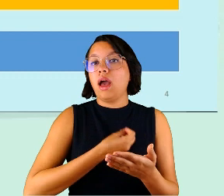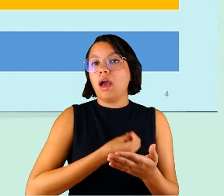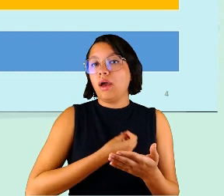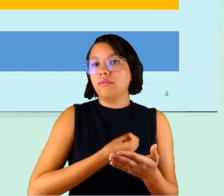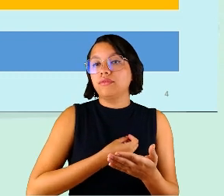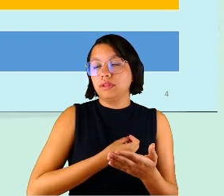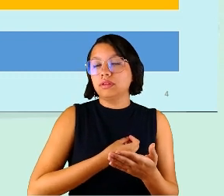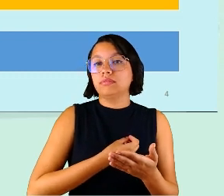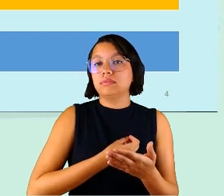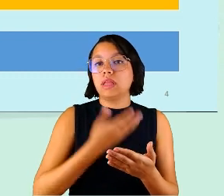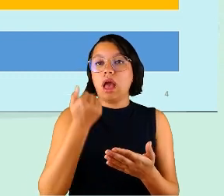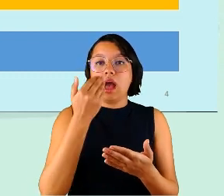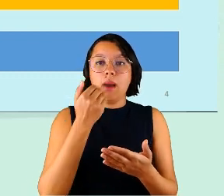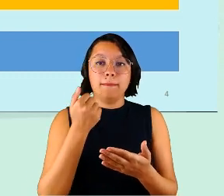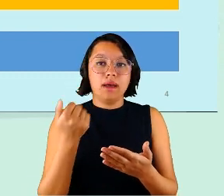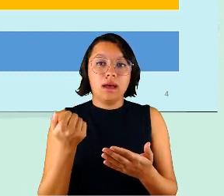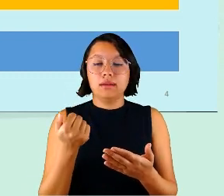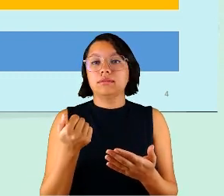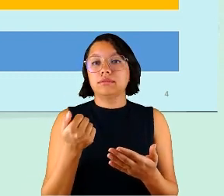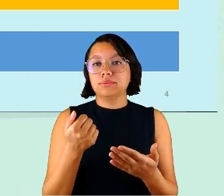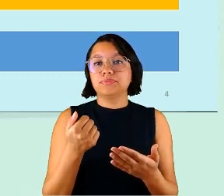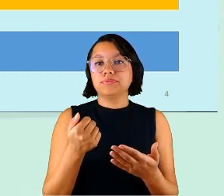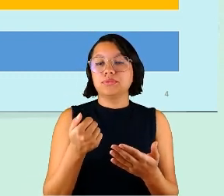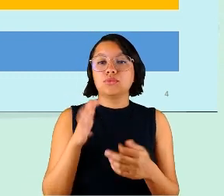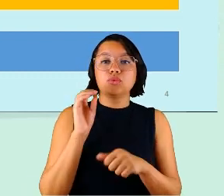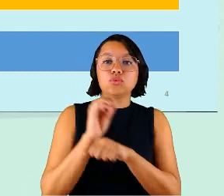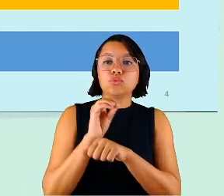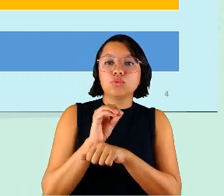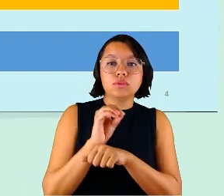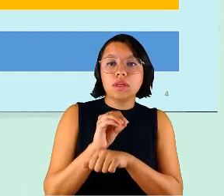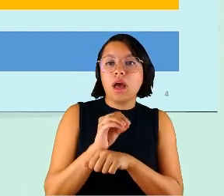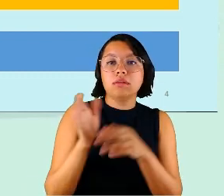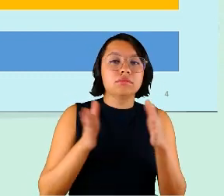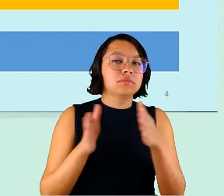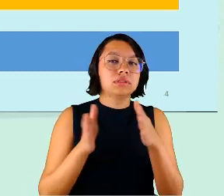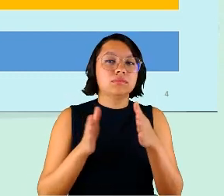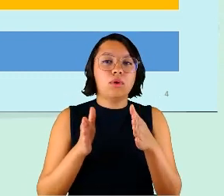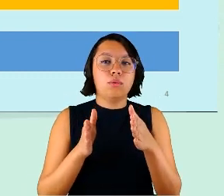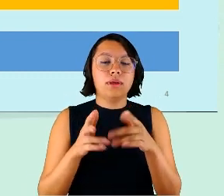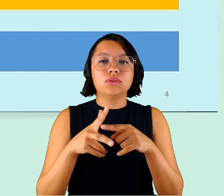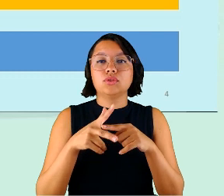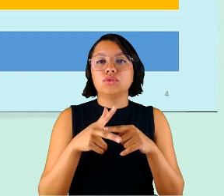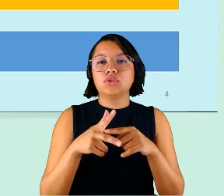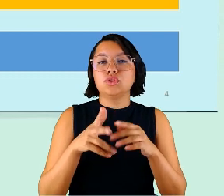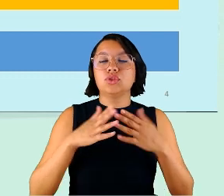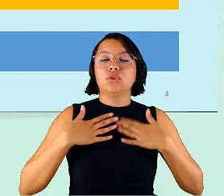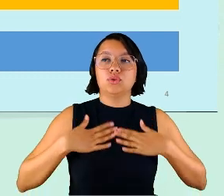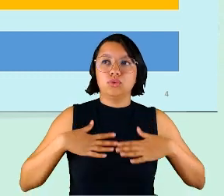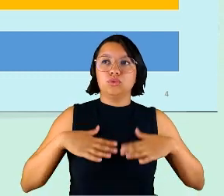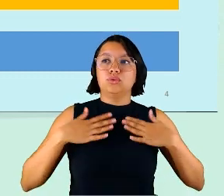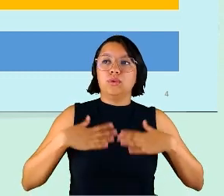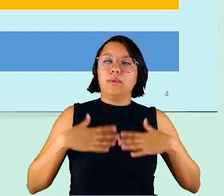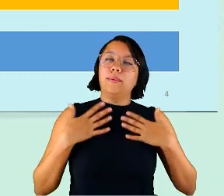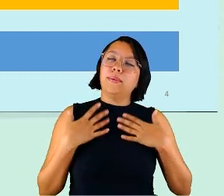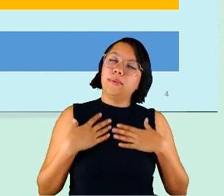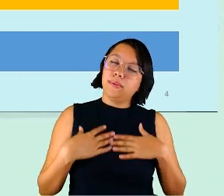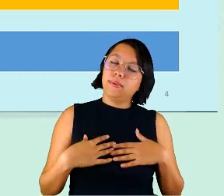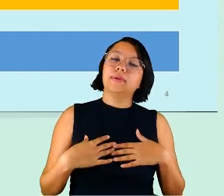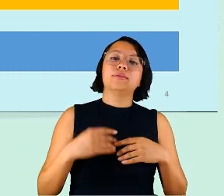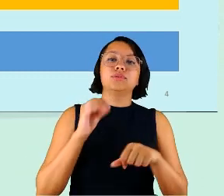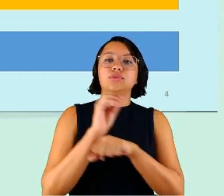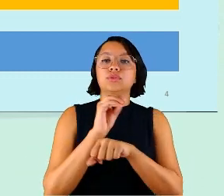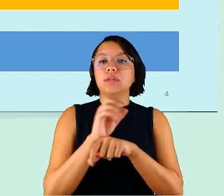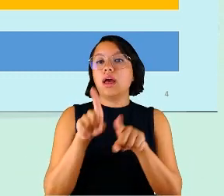alimentação e também os cuidados e momentos de recuperação, de descanso e de cuidados